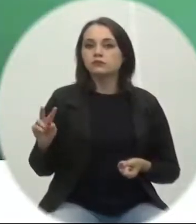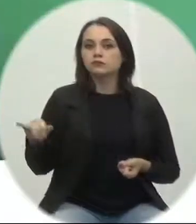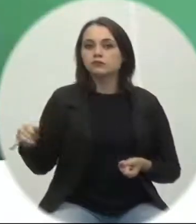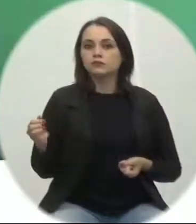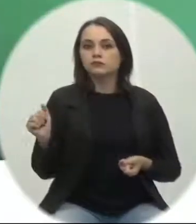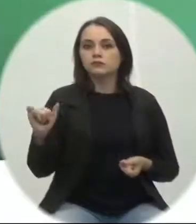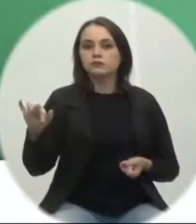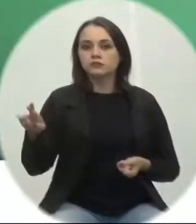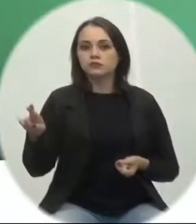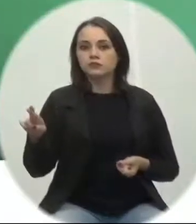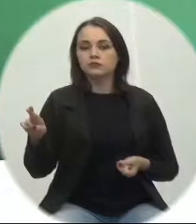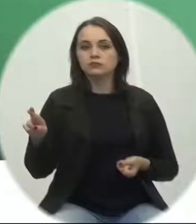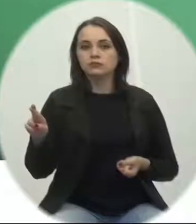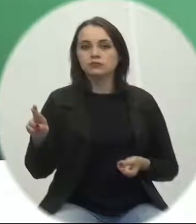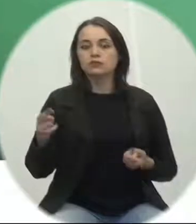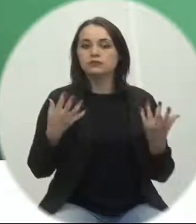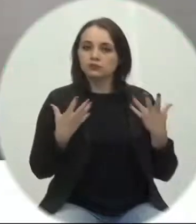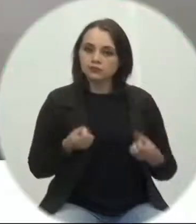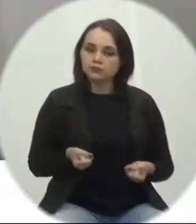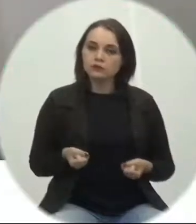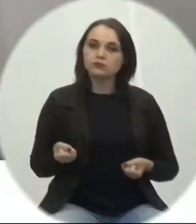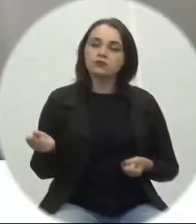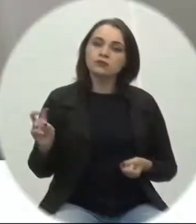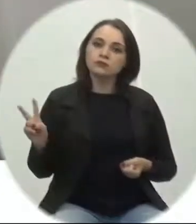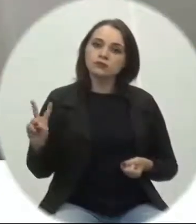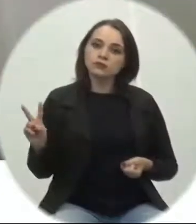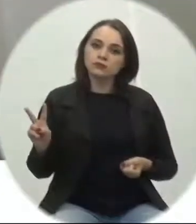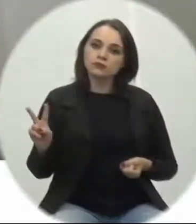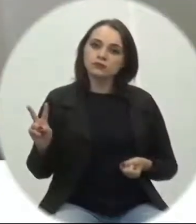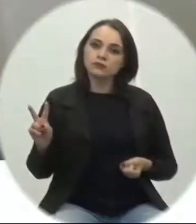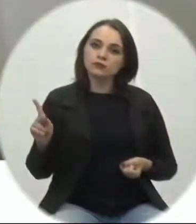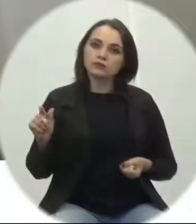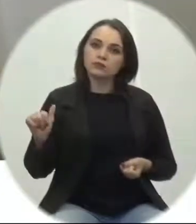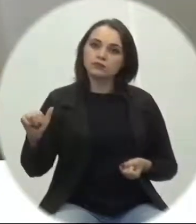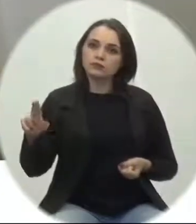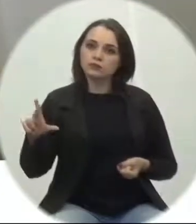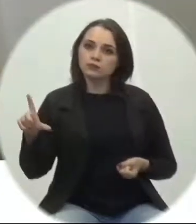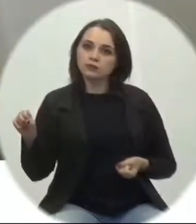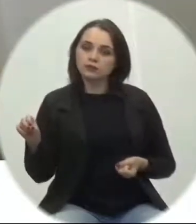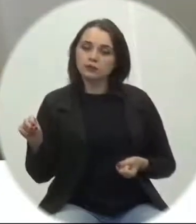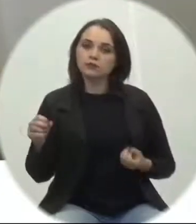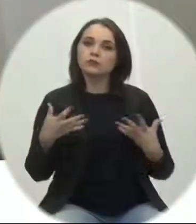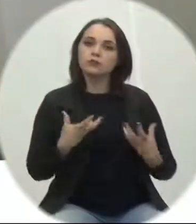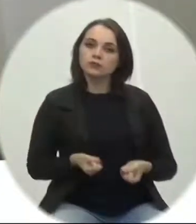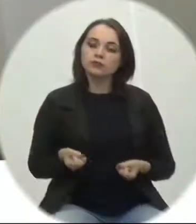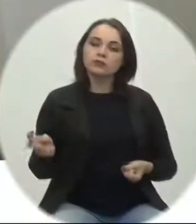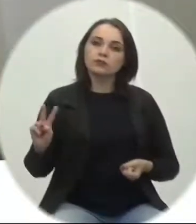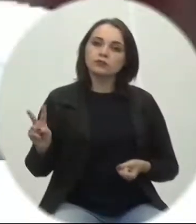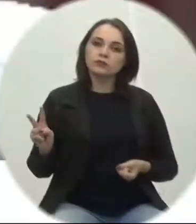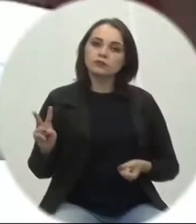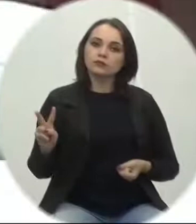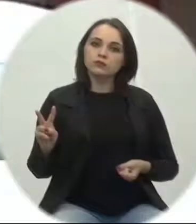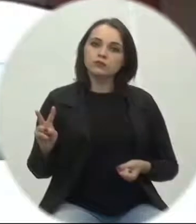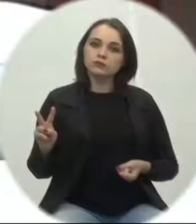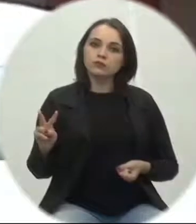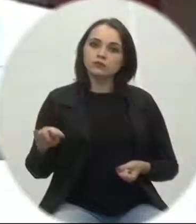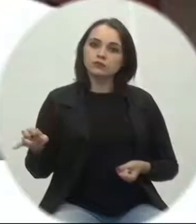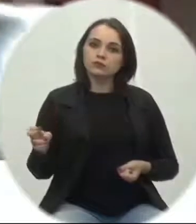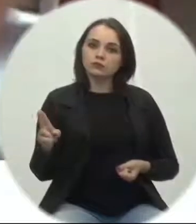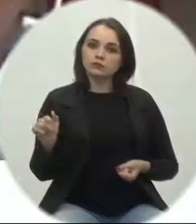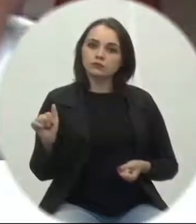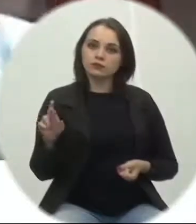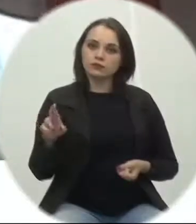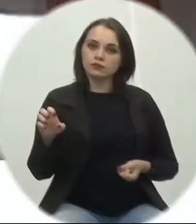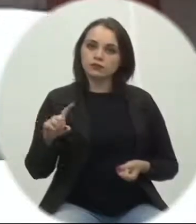Jair Alexandre favorável a favor vereador Paulo Ferrarezi a favor a favor vereador Juarez de